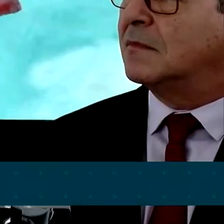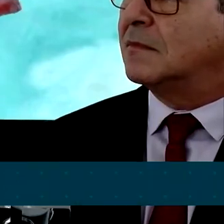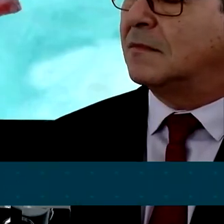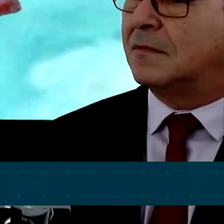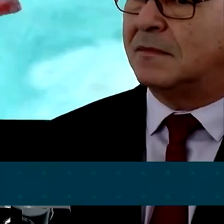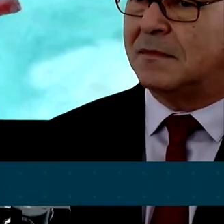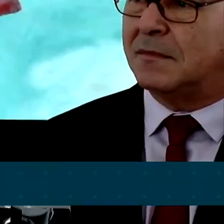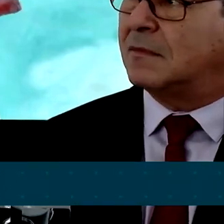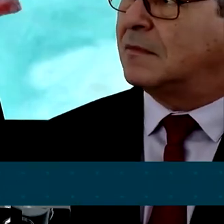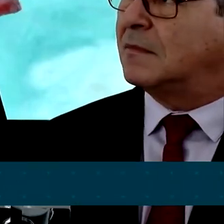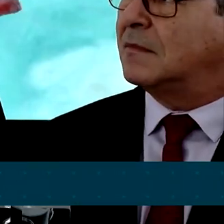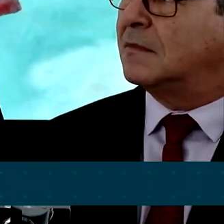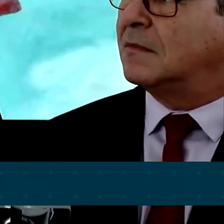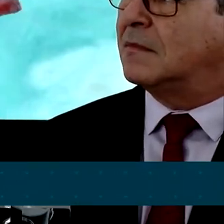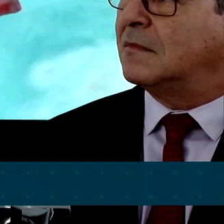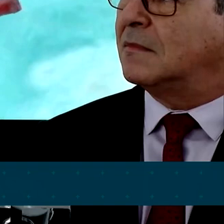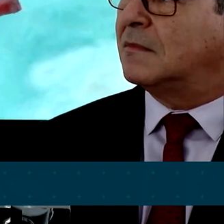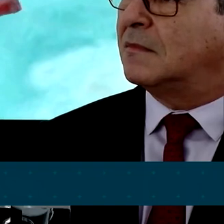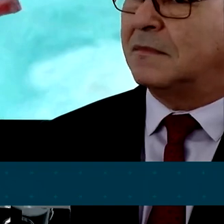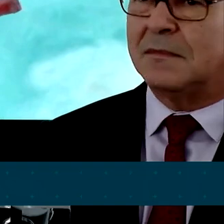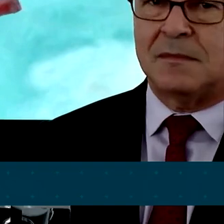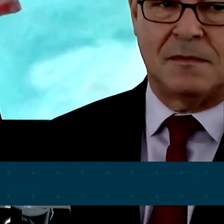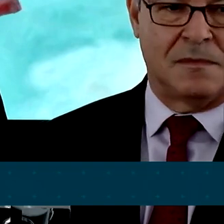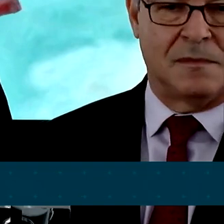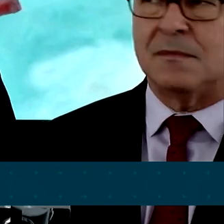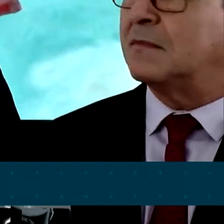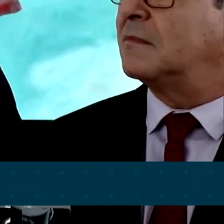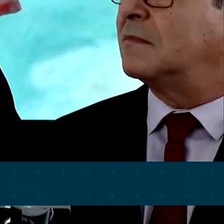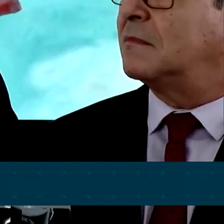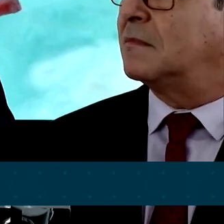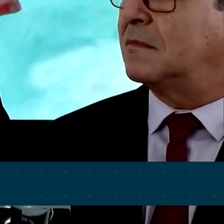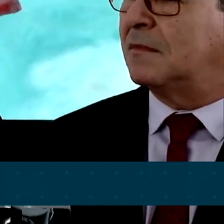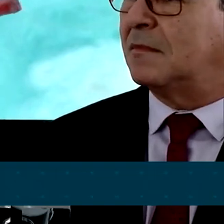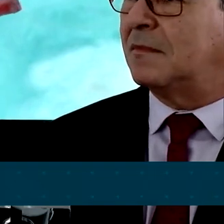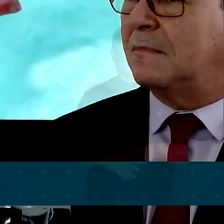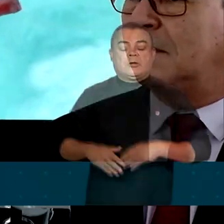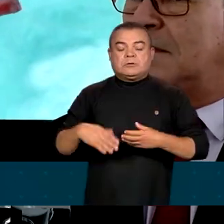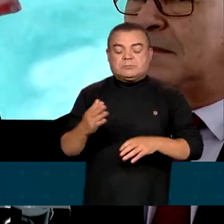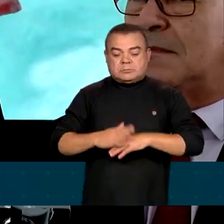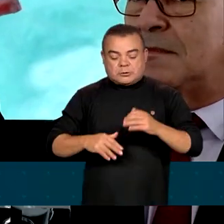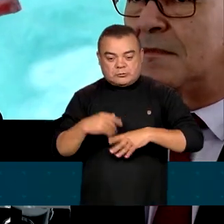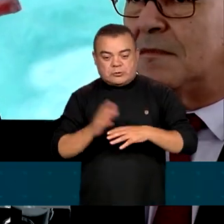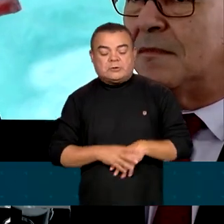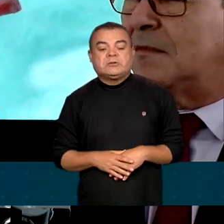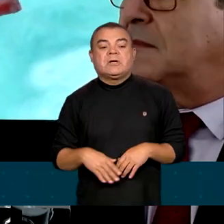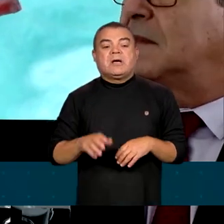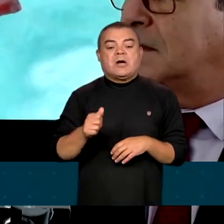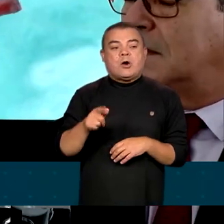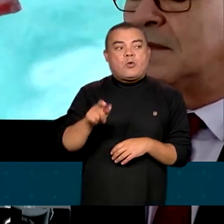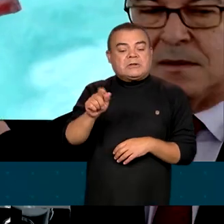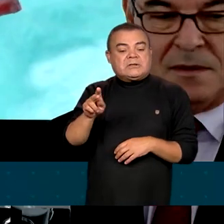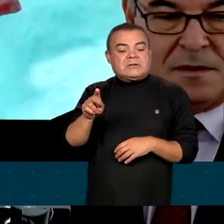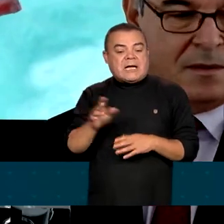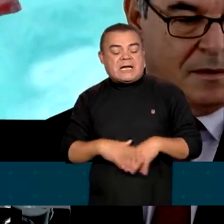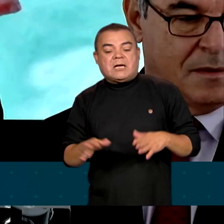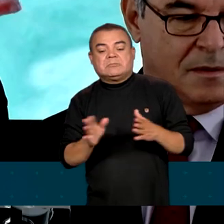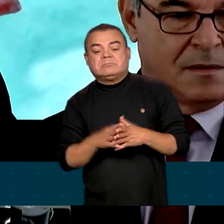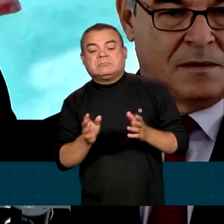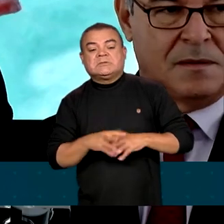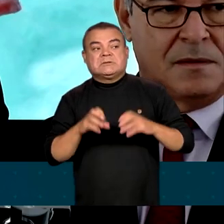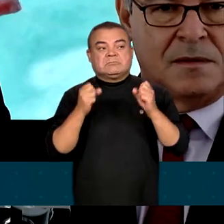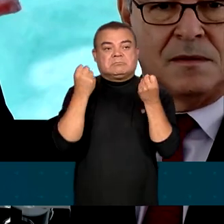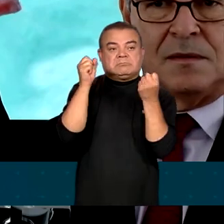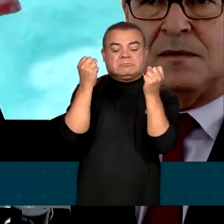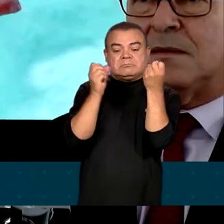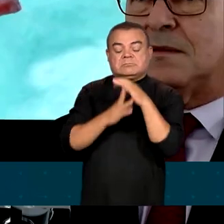ligados ao agronegócio. A Associação Brasileira dos Produtores de Algodão, a IEC dos grandes frigoríficos, a Abrafrigo dos